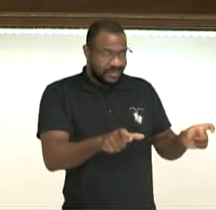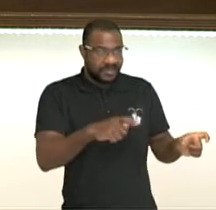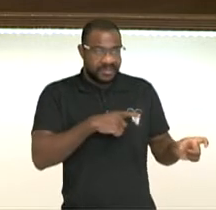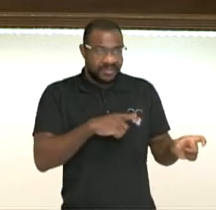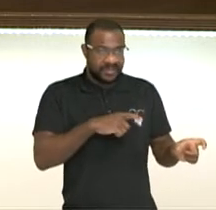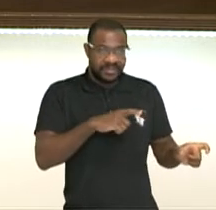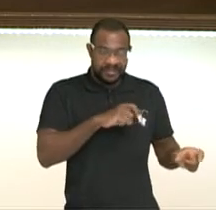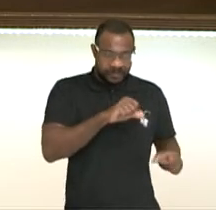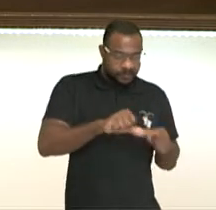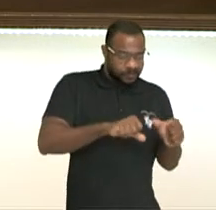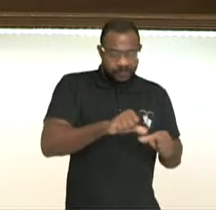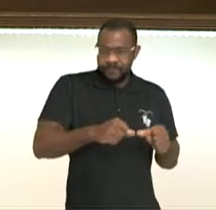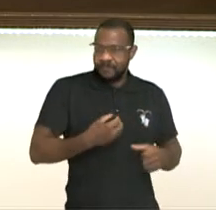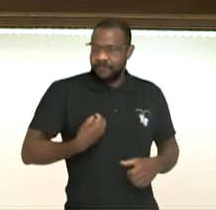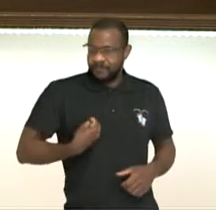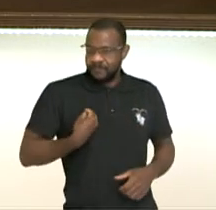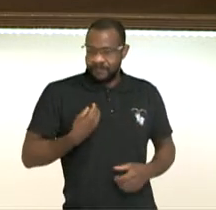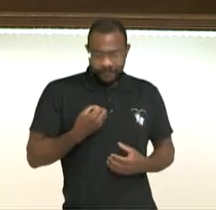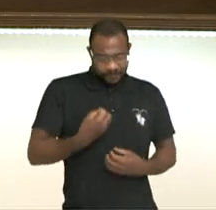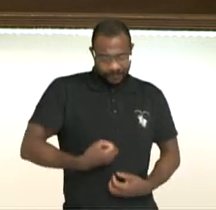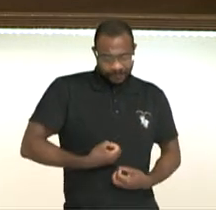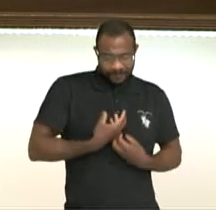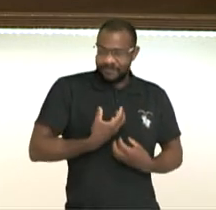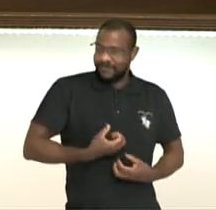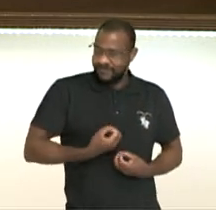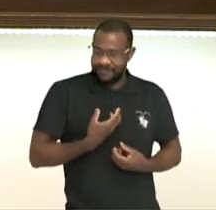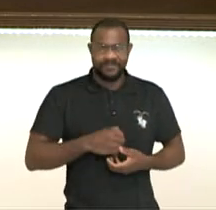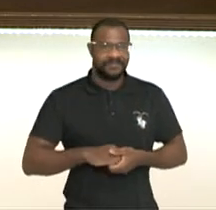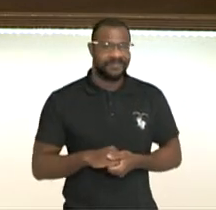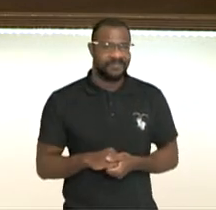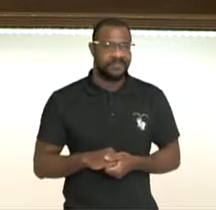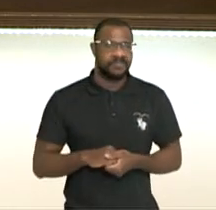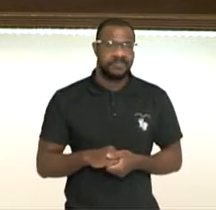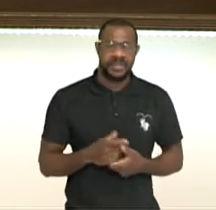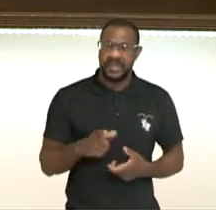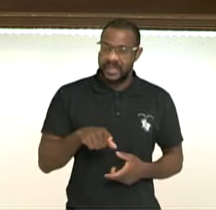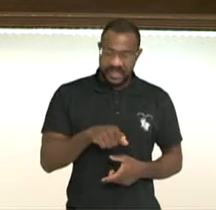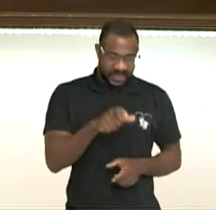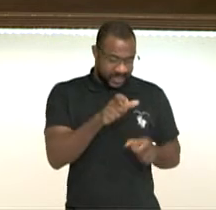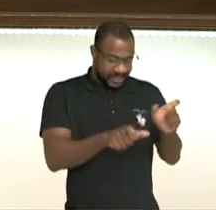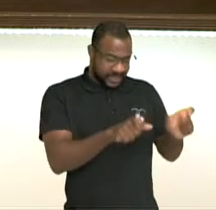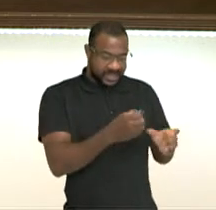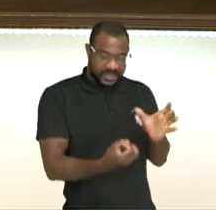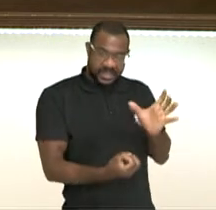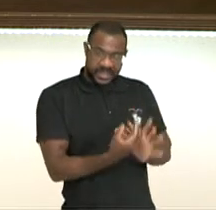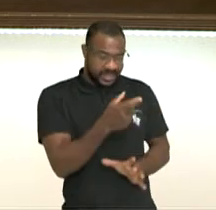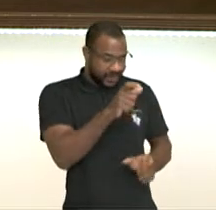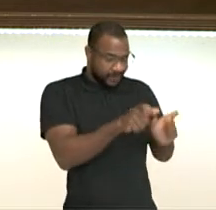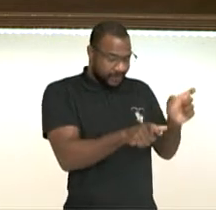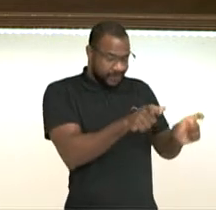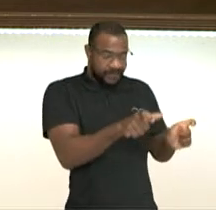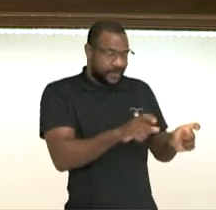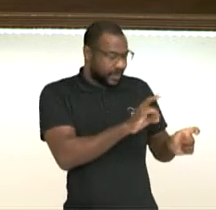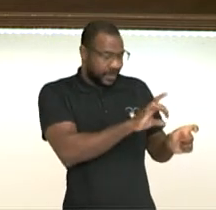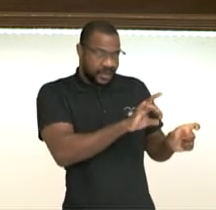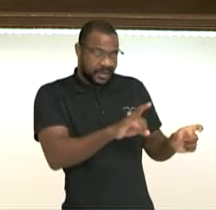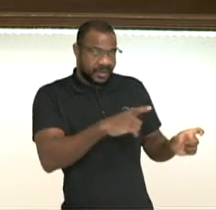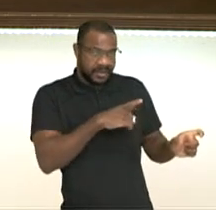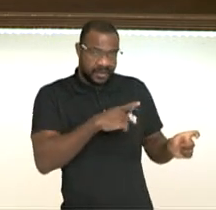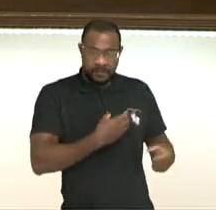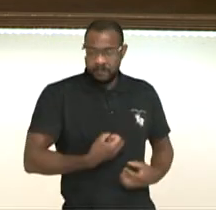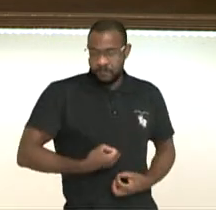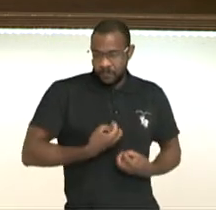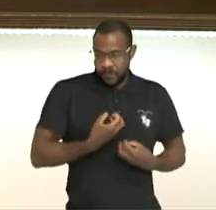torna um poeta. De maneira que ele faz o quê? Ele cria esses heterônimos e cada heterônimo tem esses